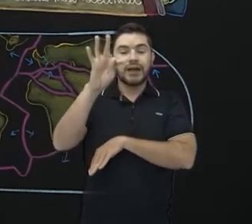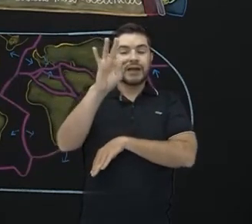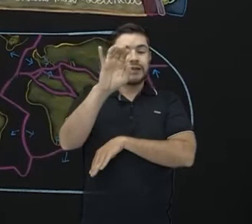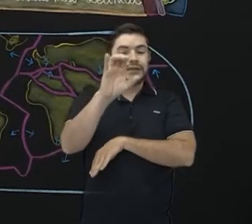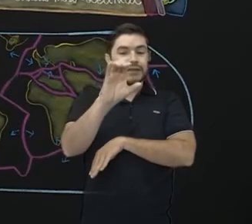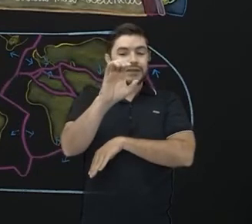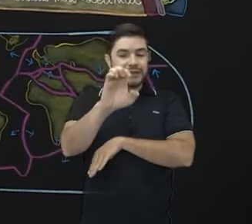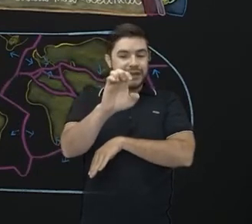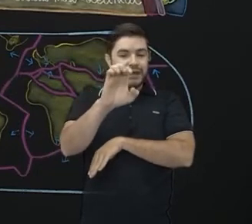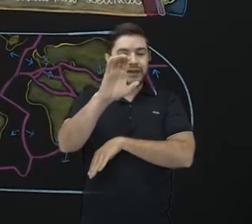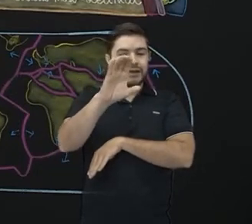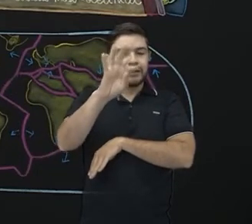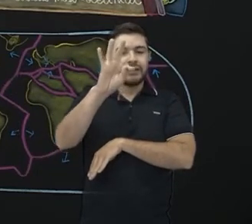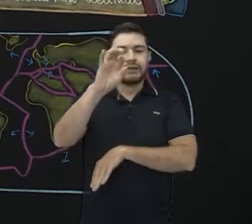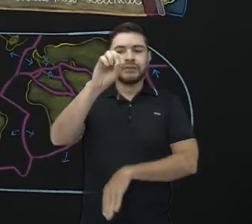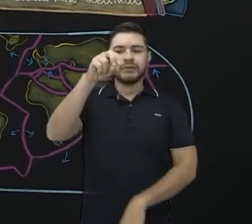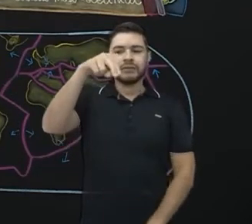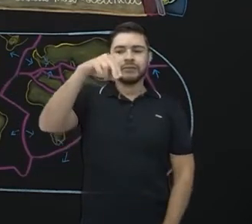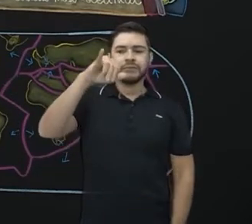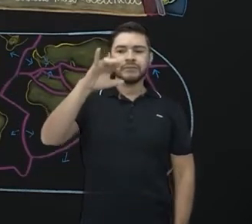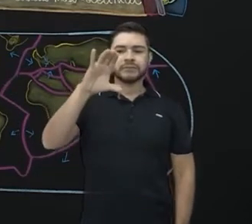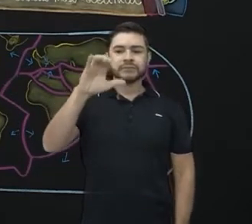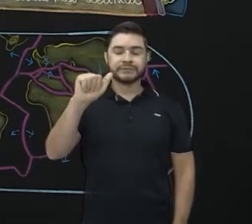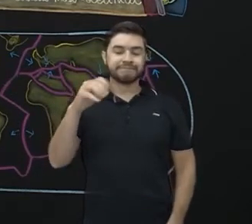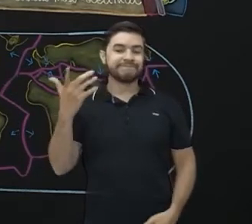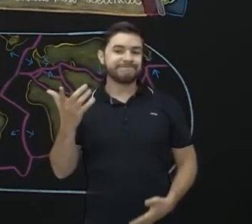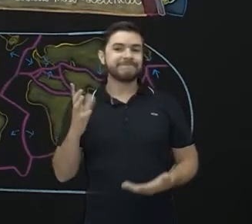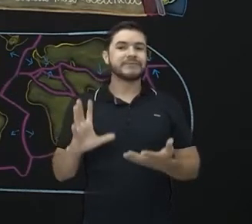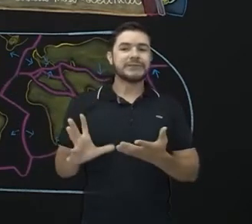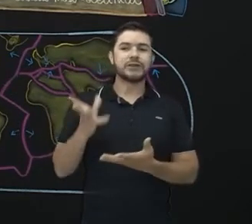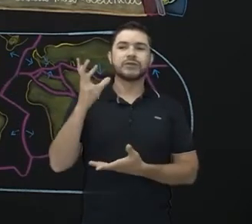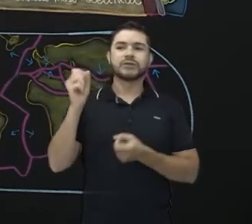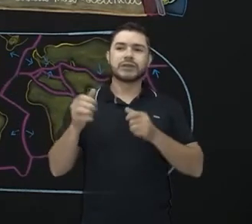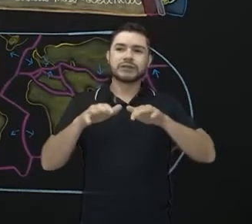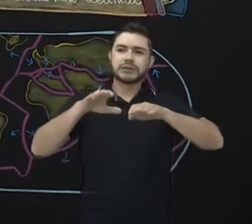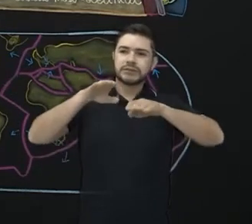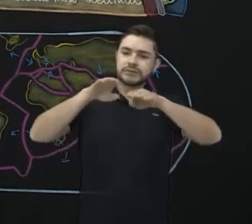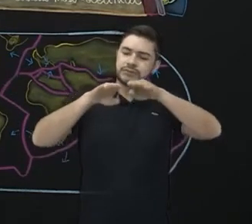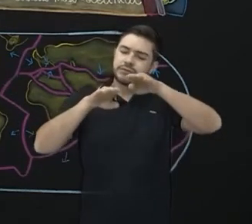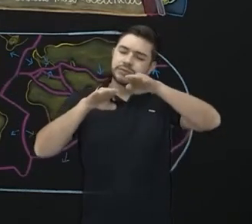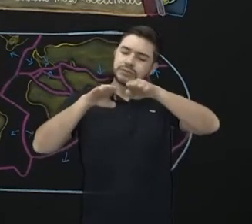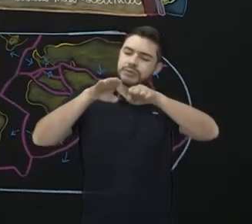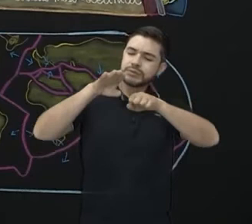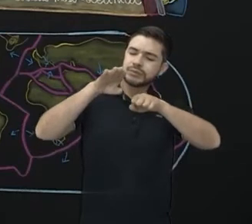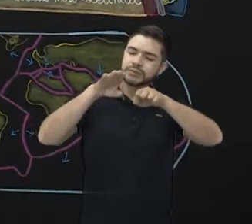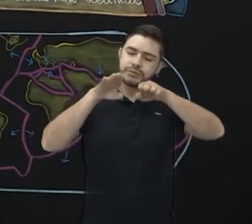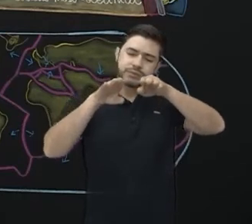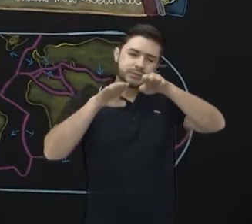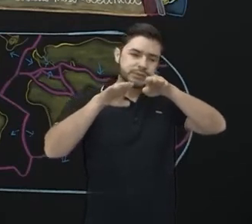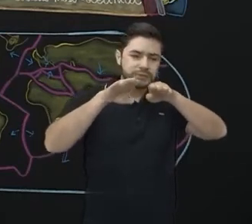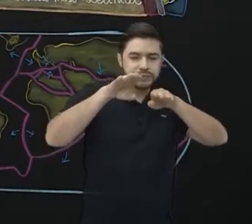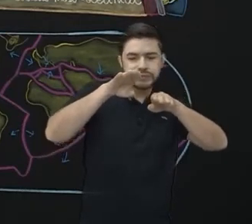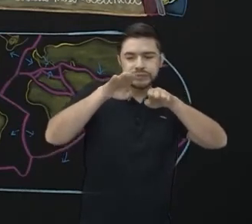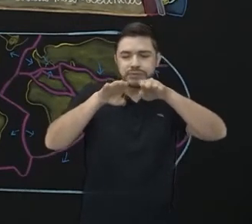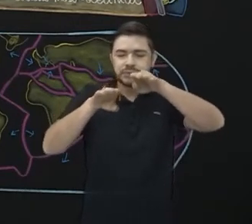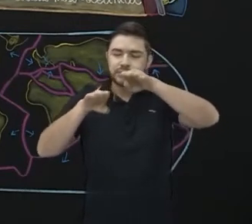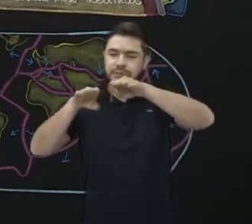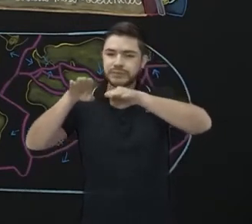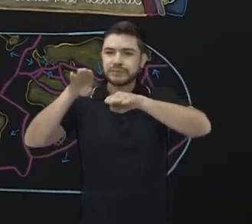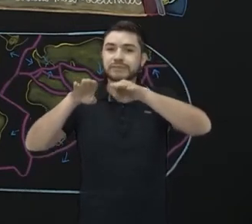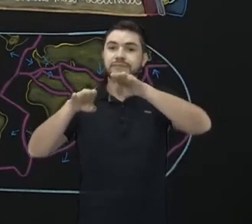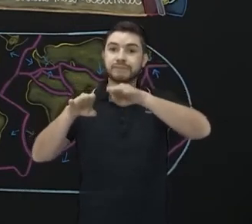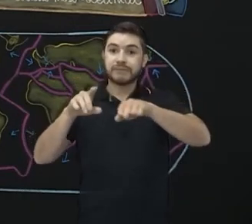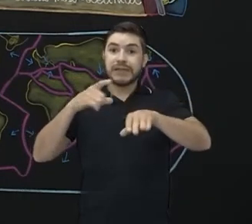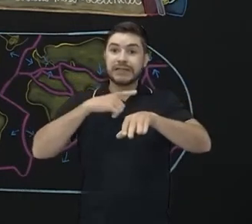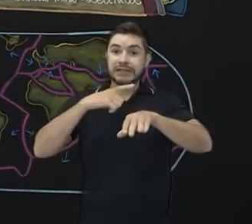grande ovo que é o planeta, que estão aí flutuando. E elas estão fazendo esses movimentos. Quando há